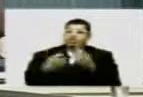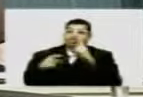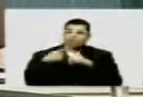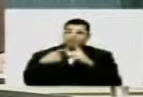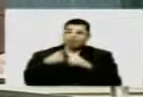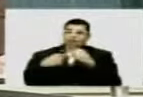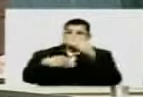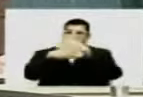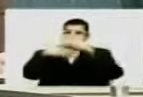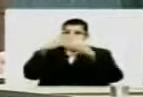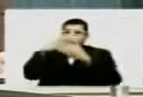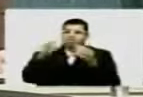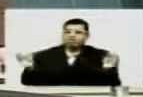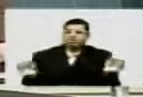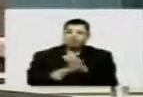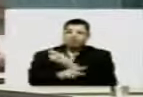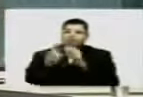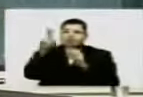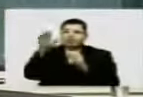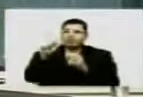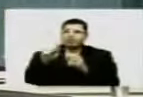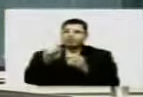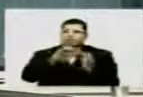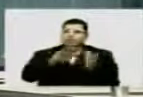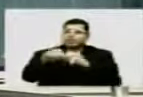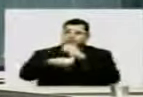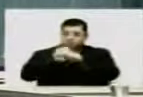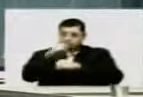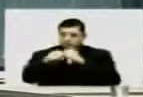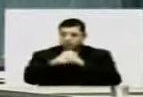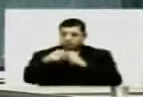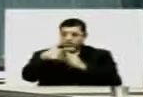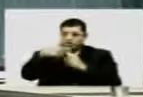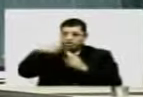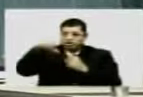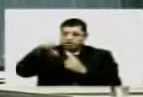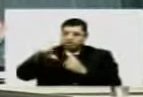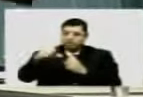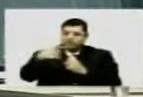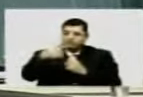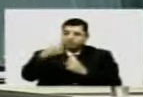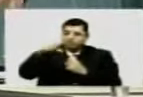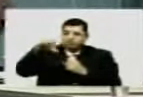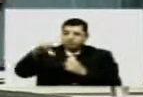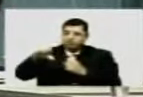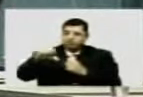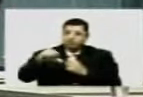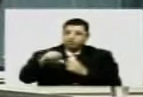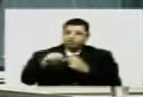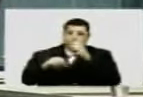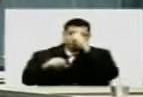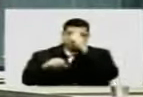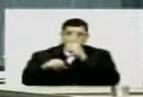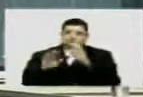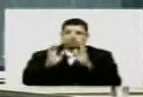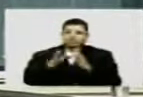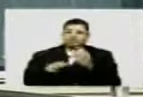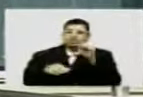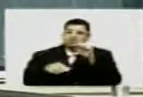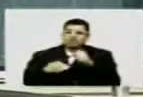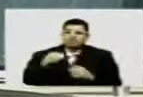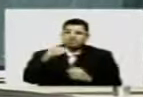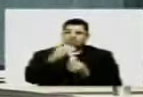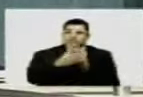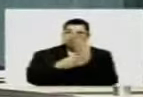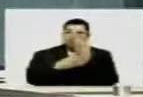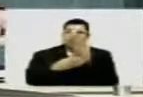Porque uma obra não acaba nunca, desde 2009, e o hospital de guarnição terá